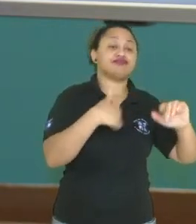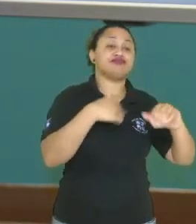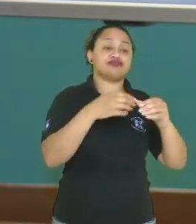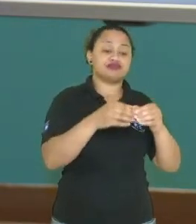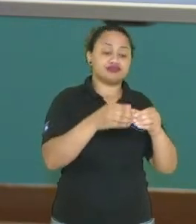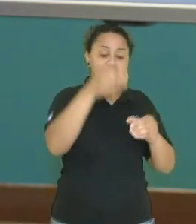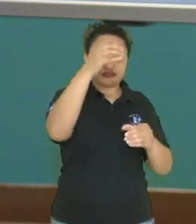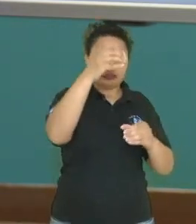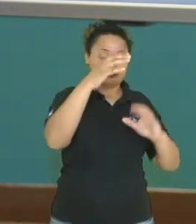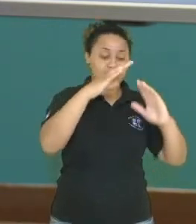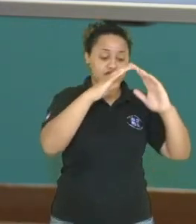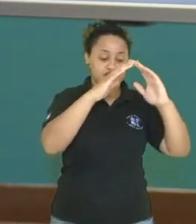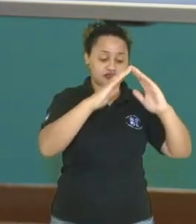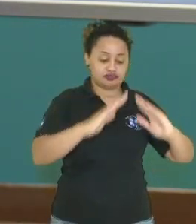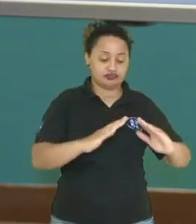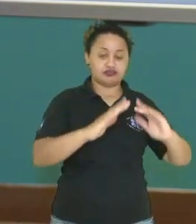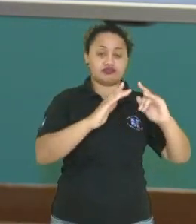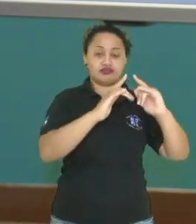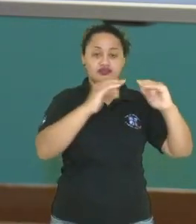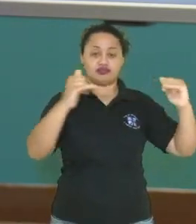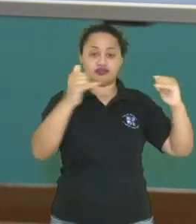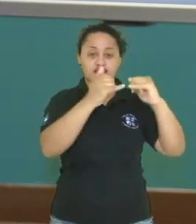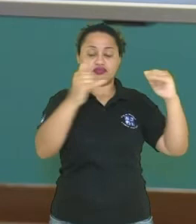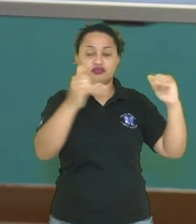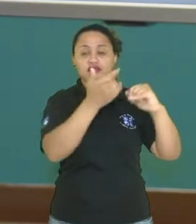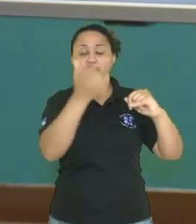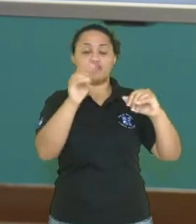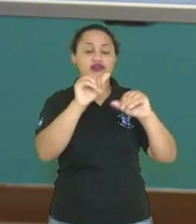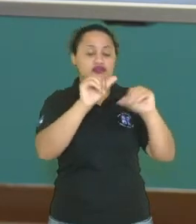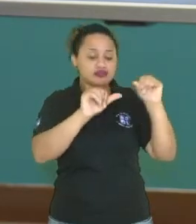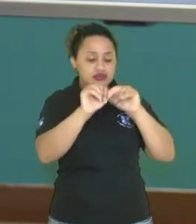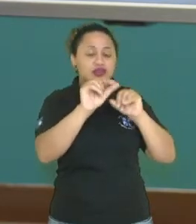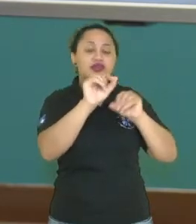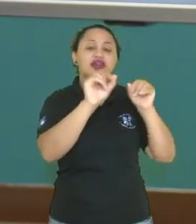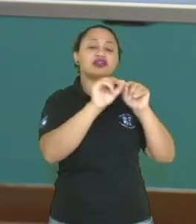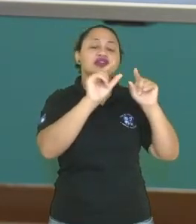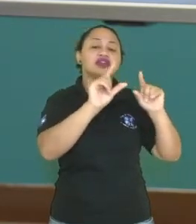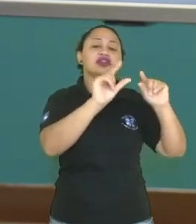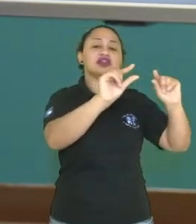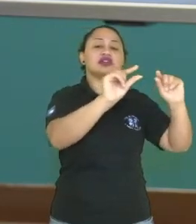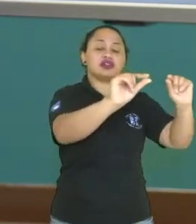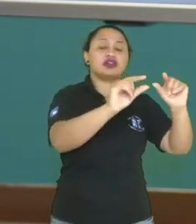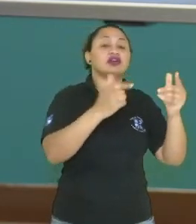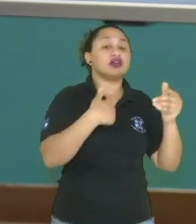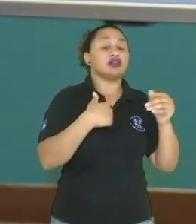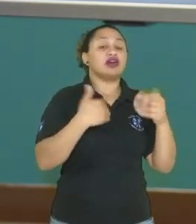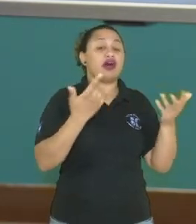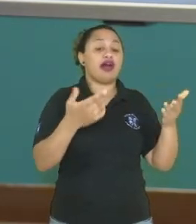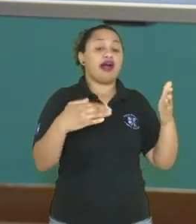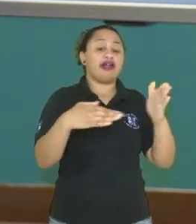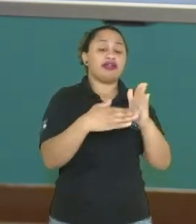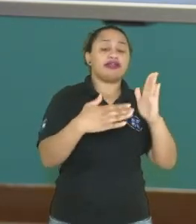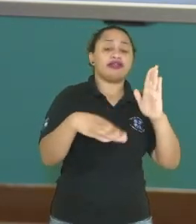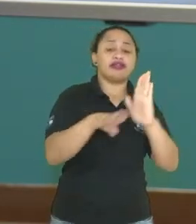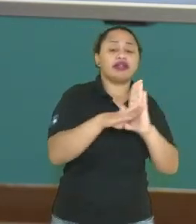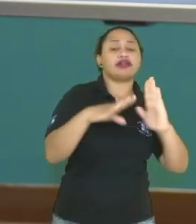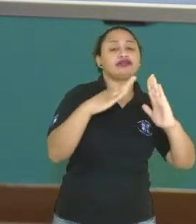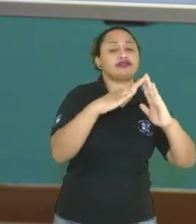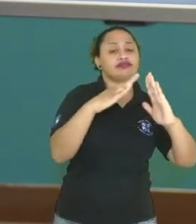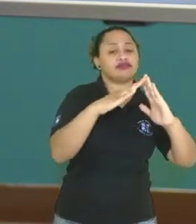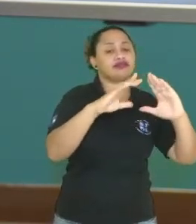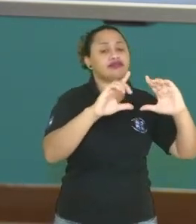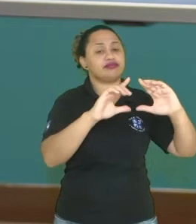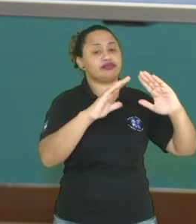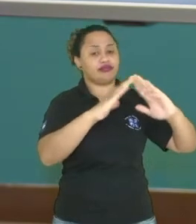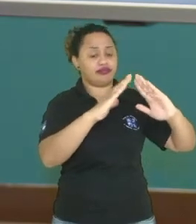então, ela passa também ali por outros transformadores que vai reduzir, que vão reduzir, os transformadores vão reduzir